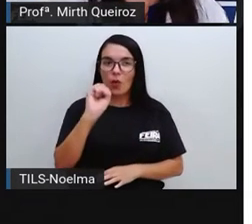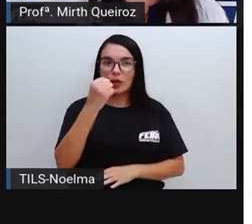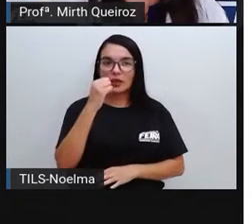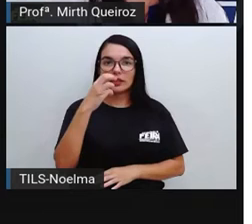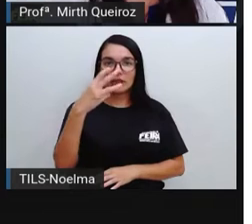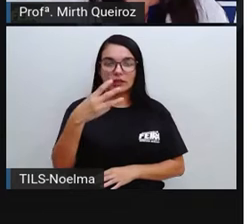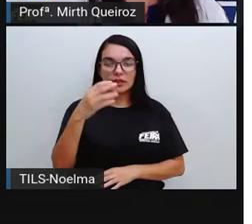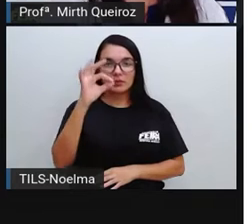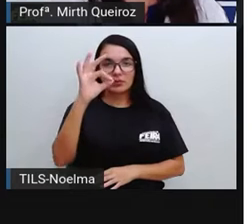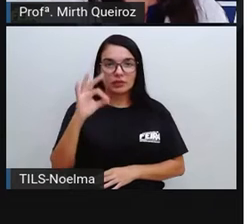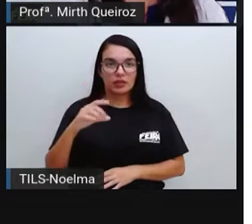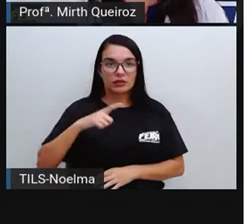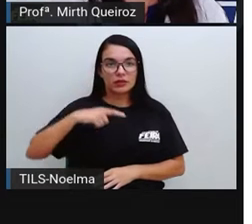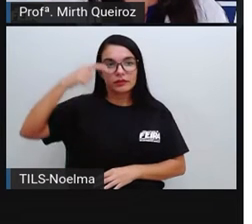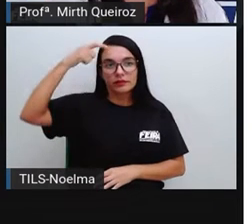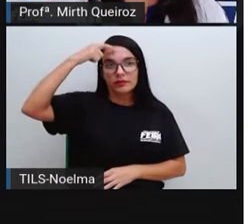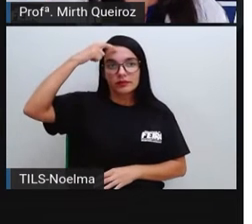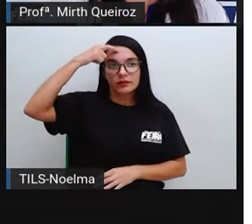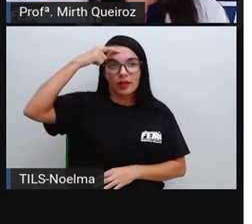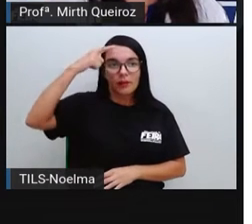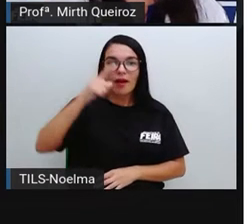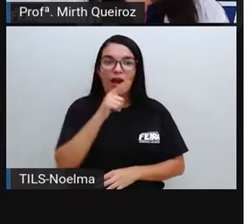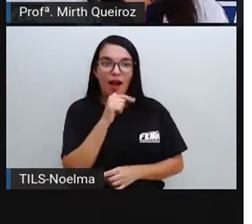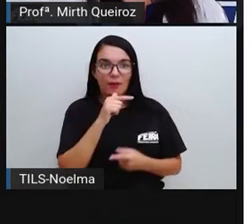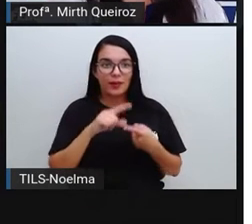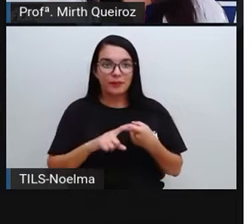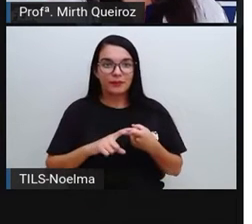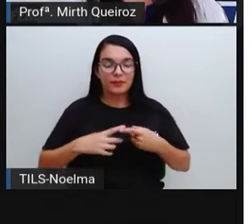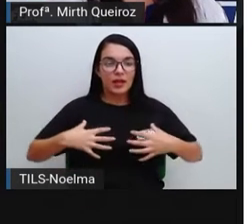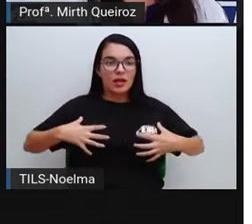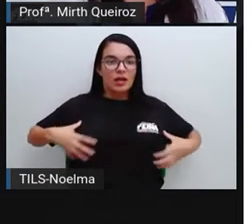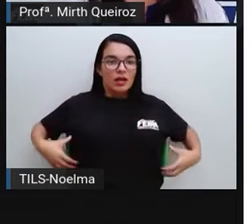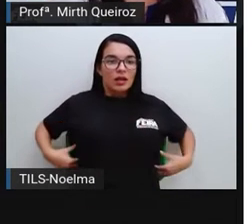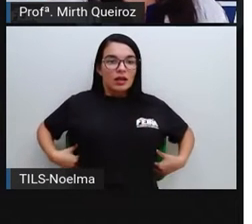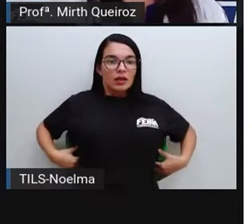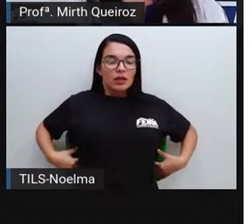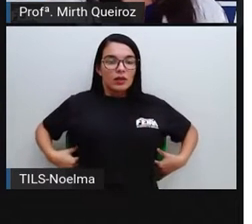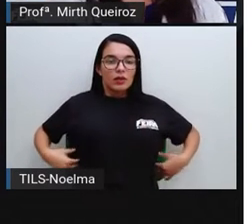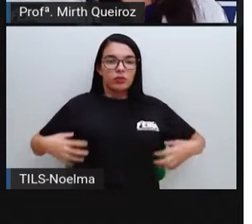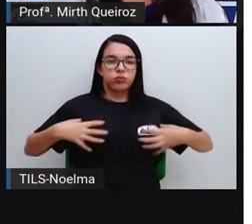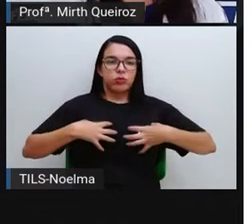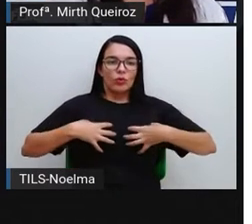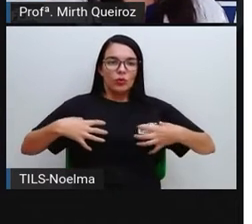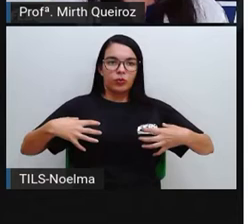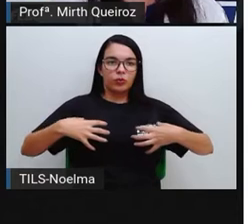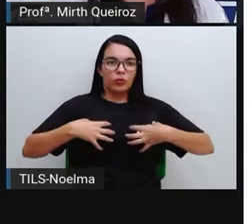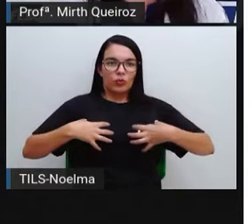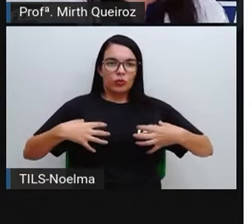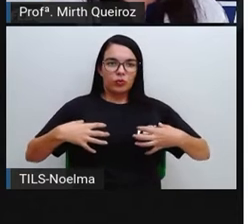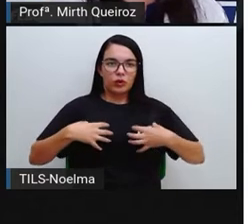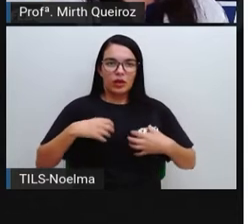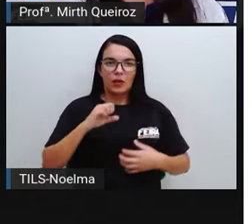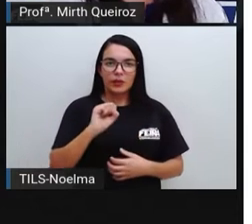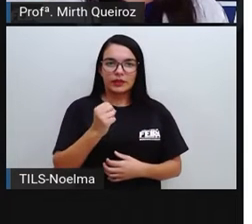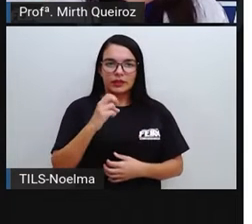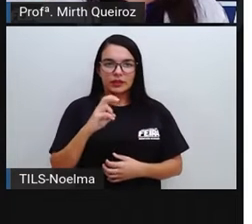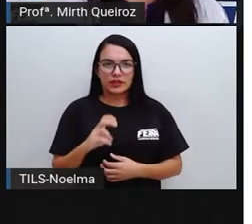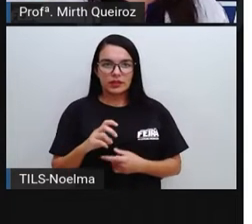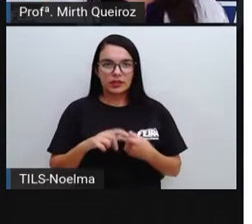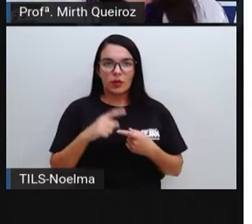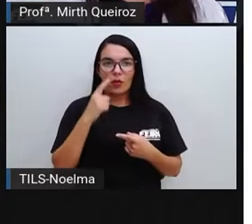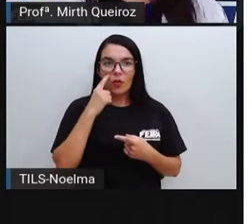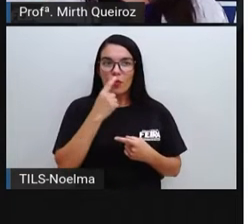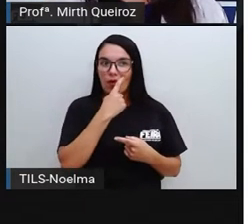% do cérebro vai ser composto por água Os rins 83%, os pulmões 85%, nos olhos